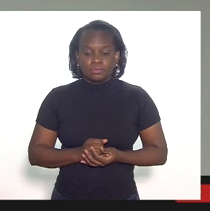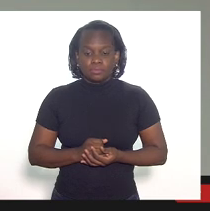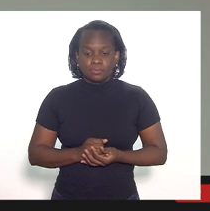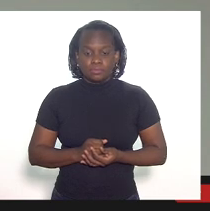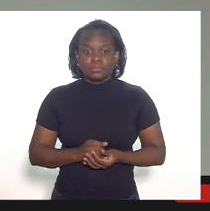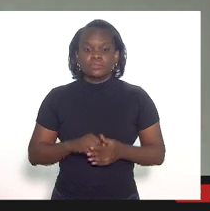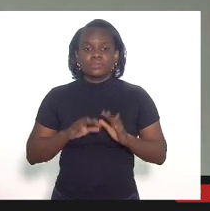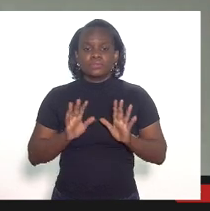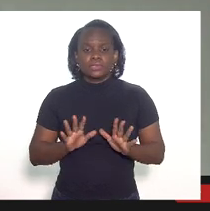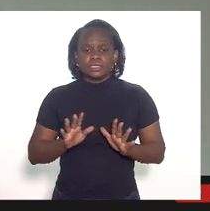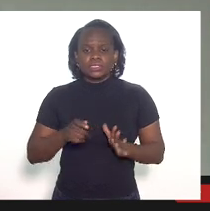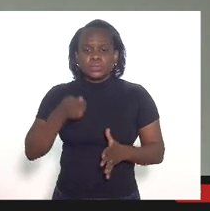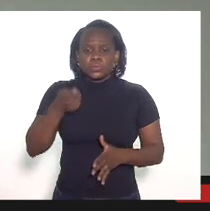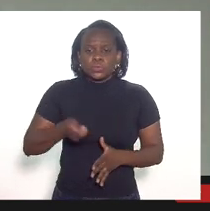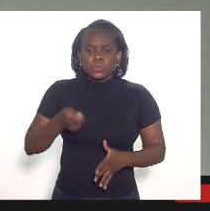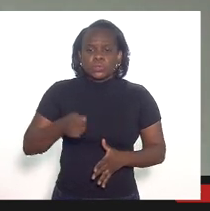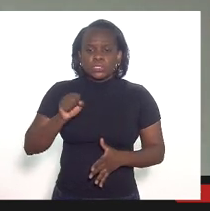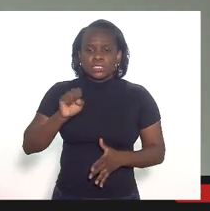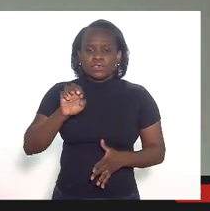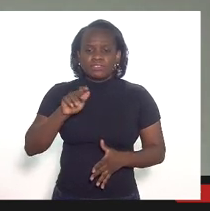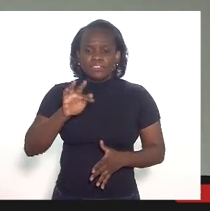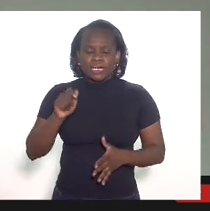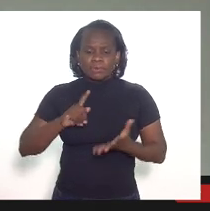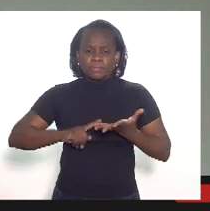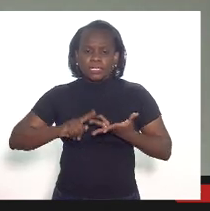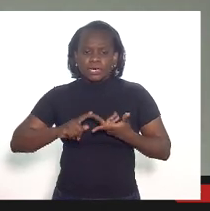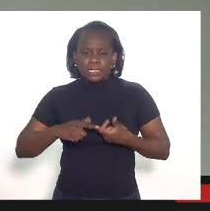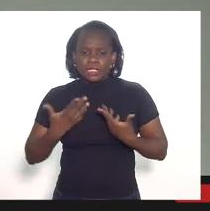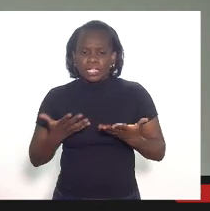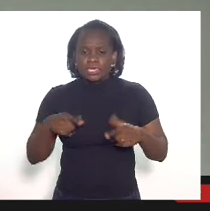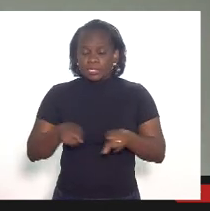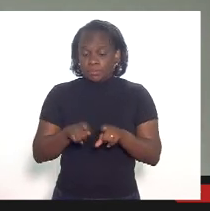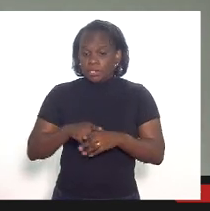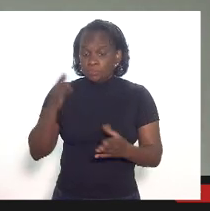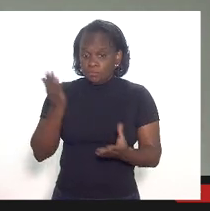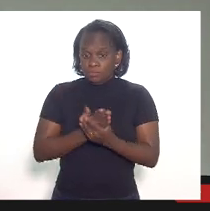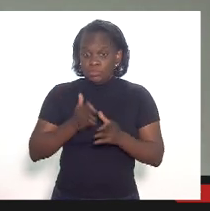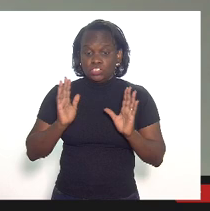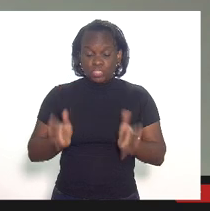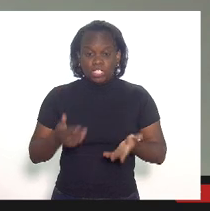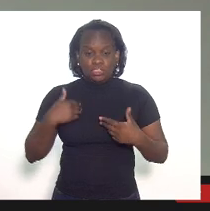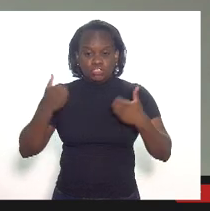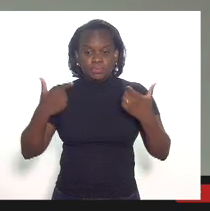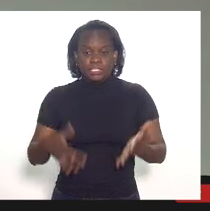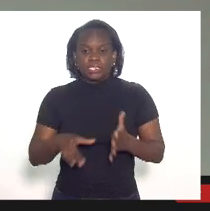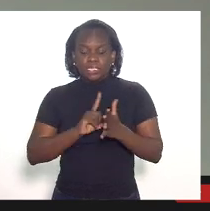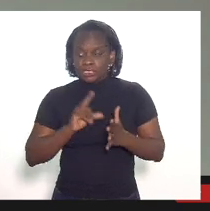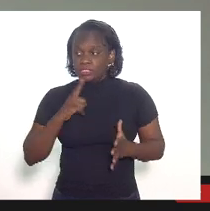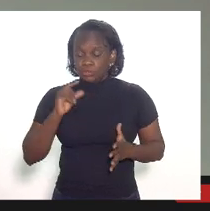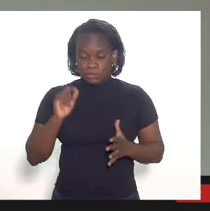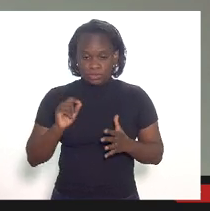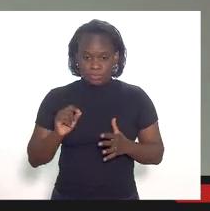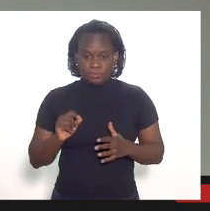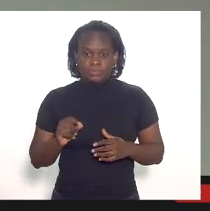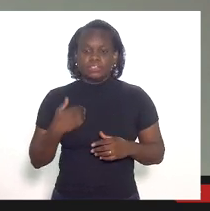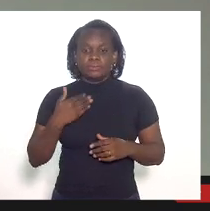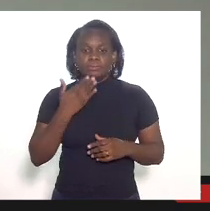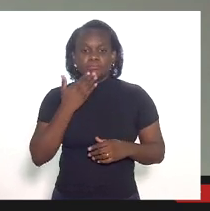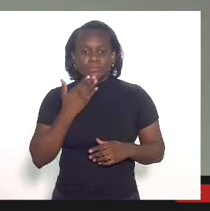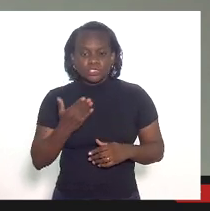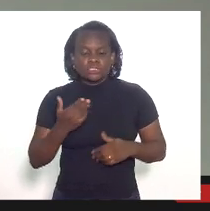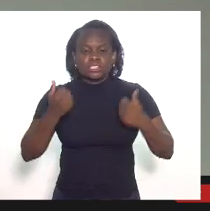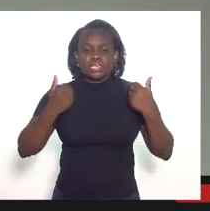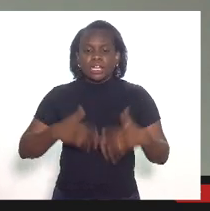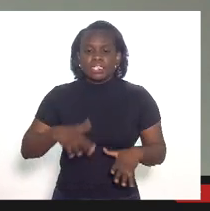Quais são as exigências da CFAZ aqui, inclusive, postas em ação judicial, as quais eu citei anteriormente? Nós estamos pedindo os